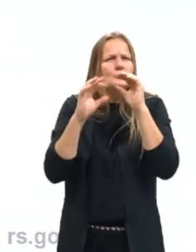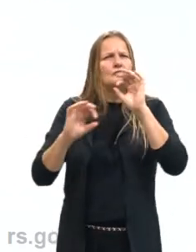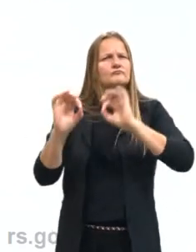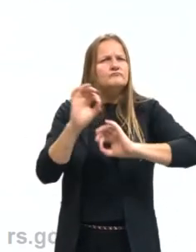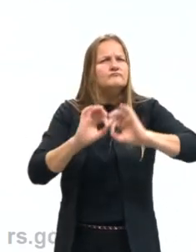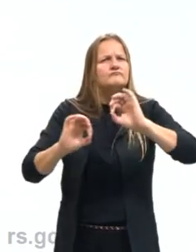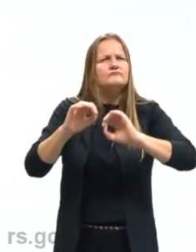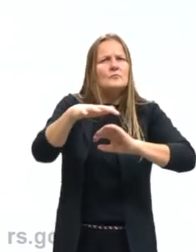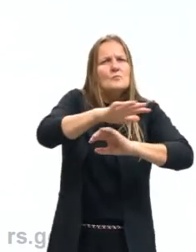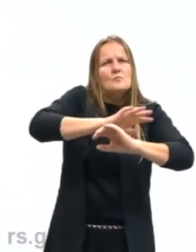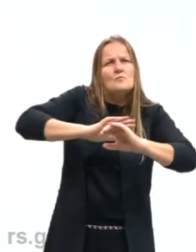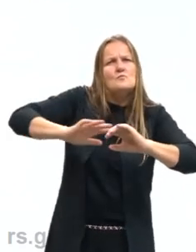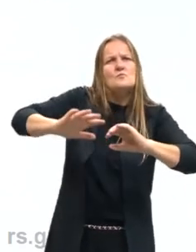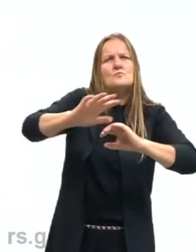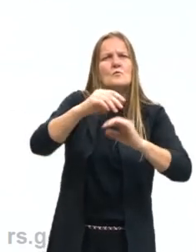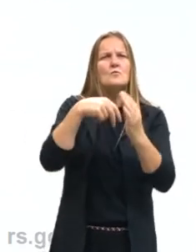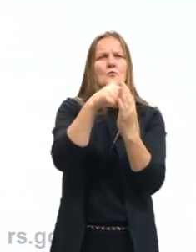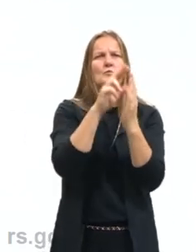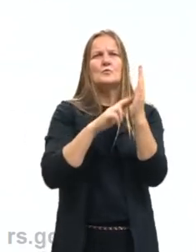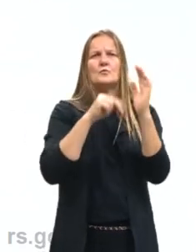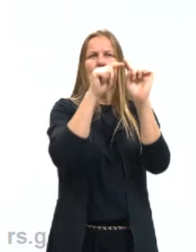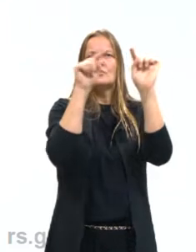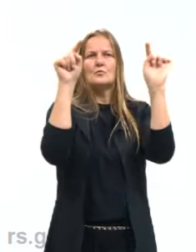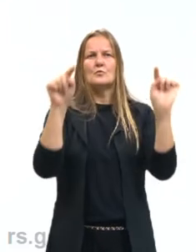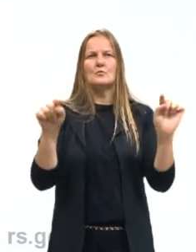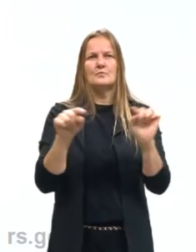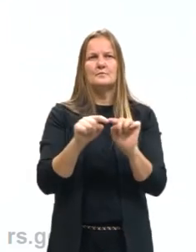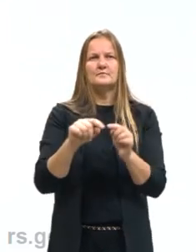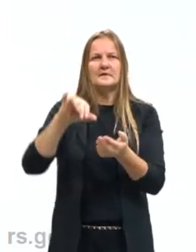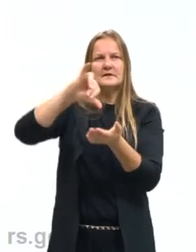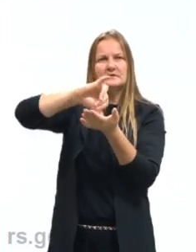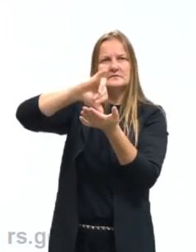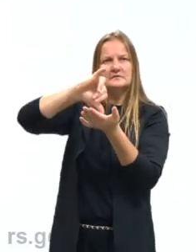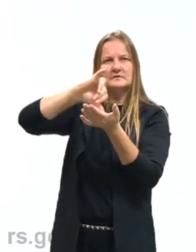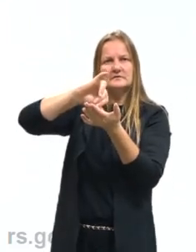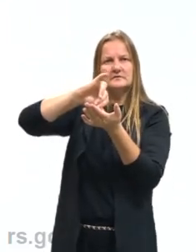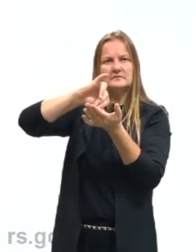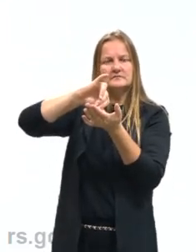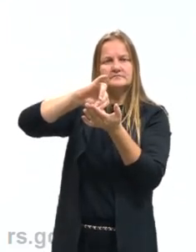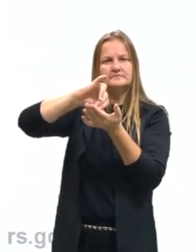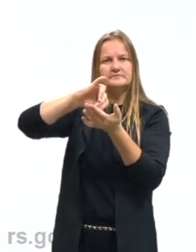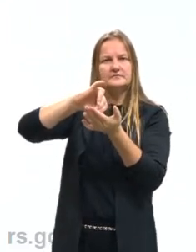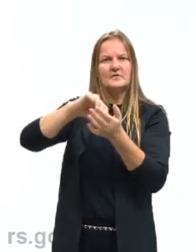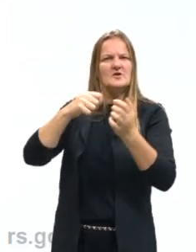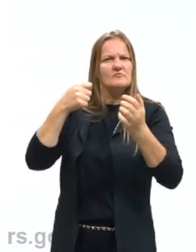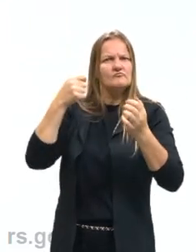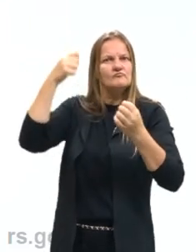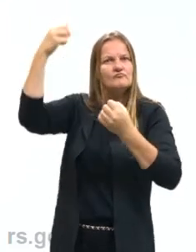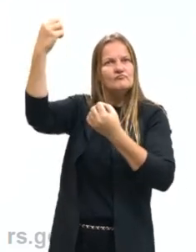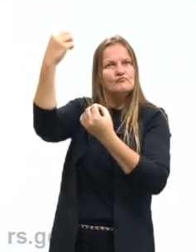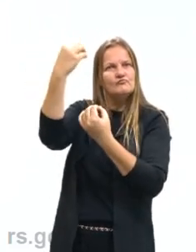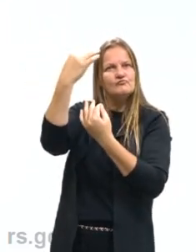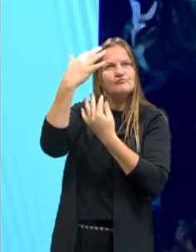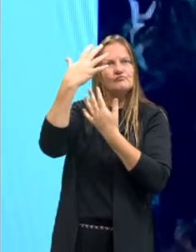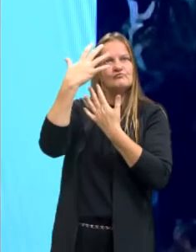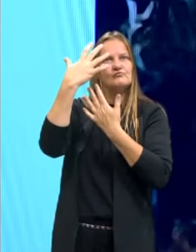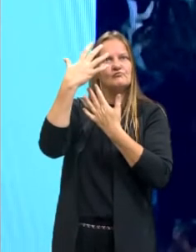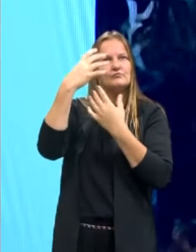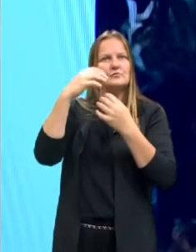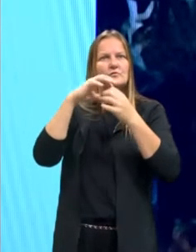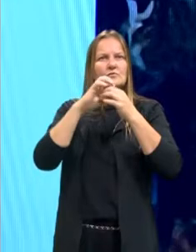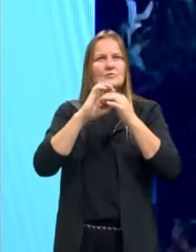circulando a tela e centralizando nessa luz que aposta